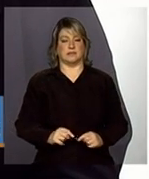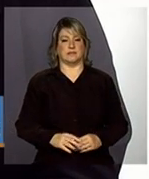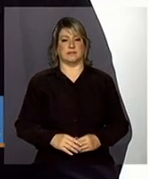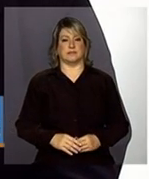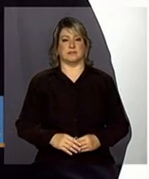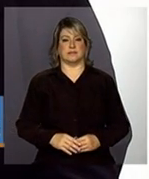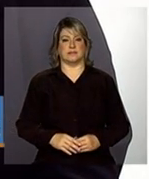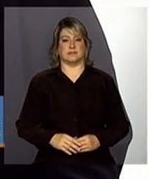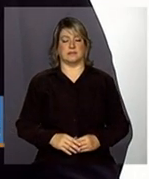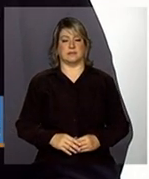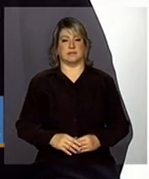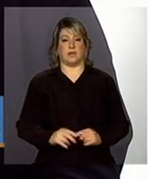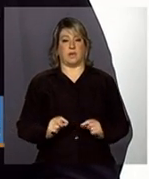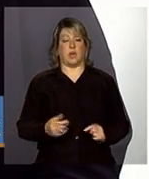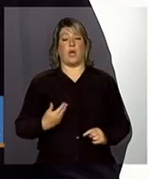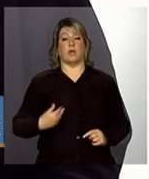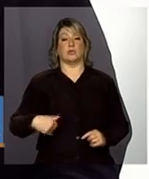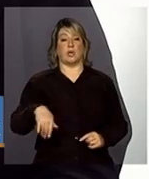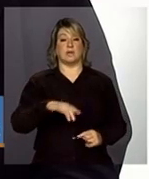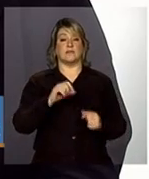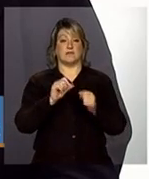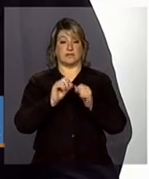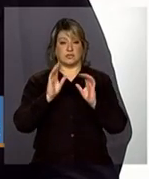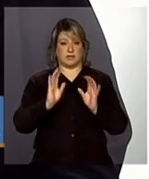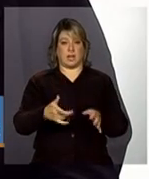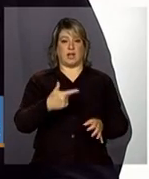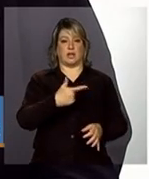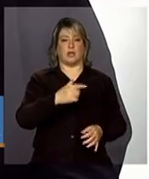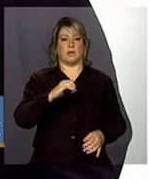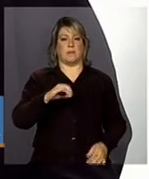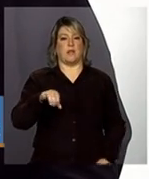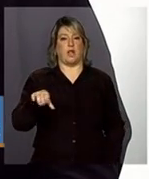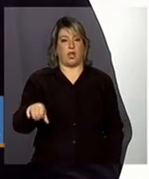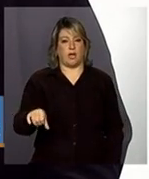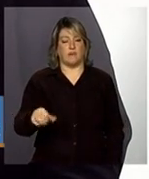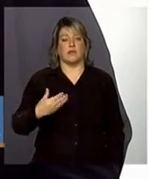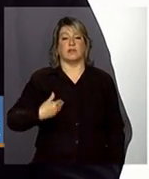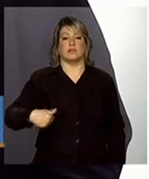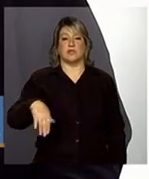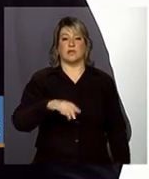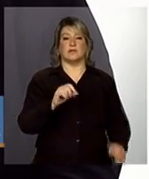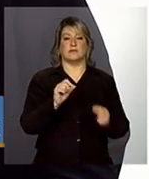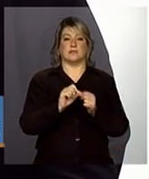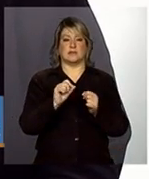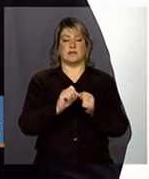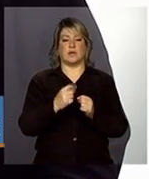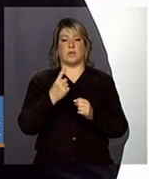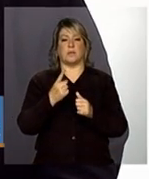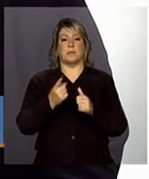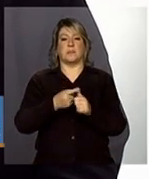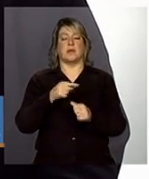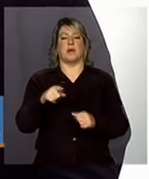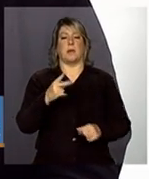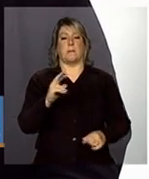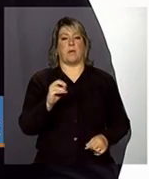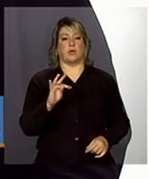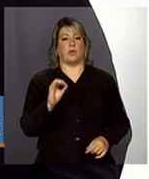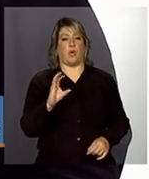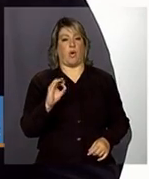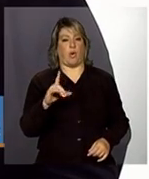É o seguinte, nós fizemos já em 2009, nós estabelecemos um primeiro protocolo, né?